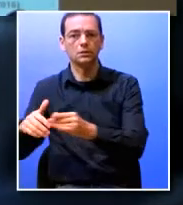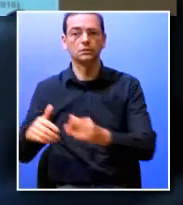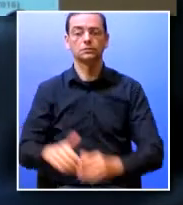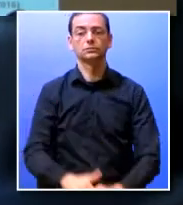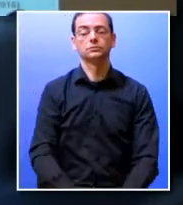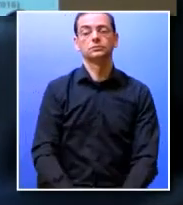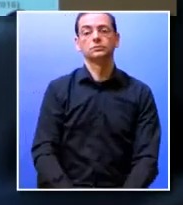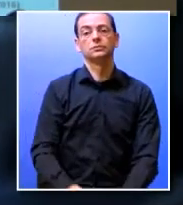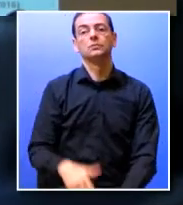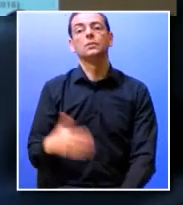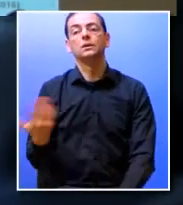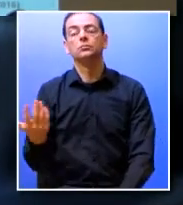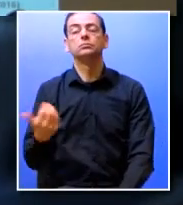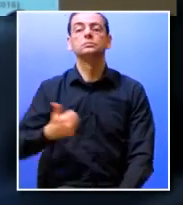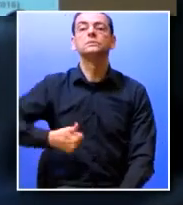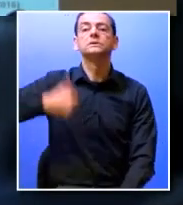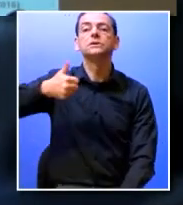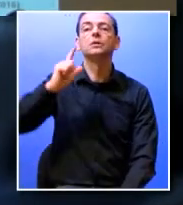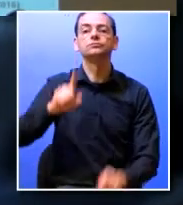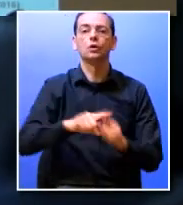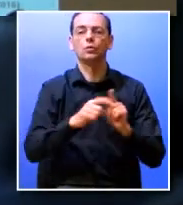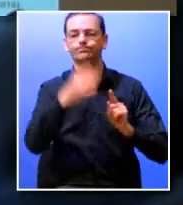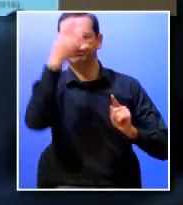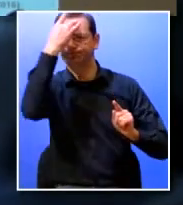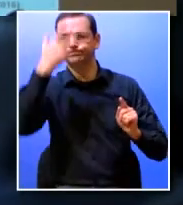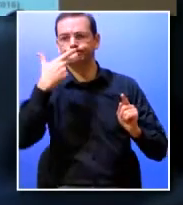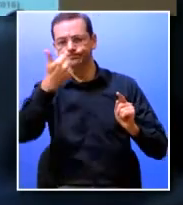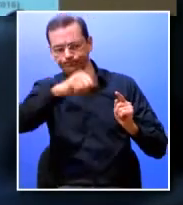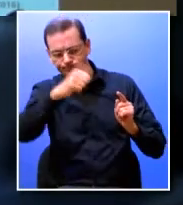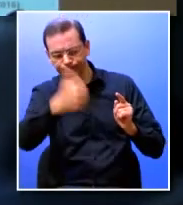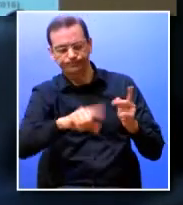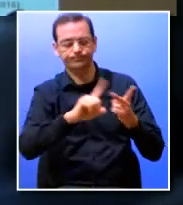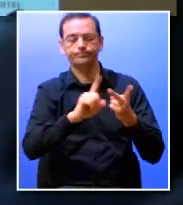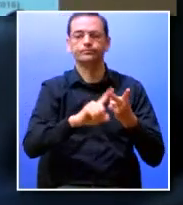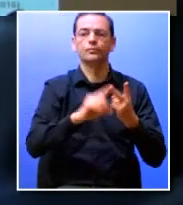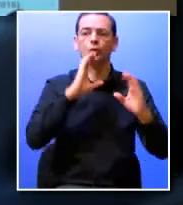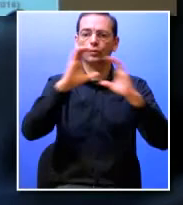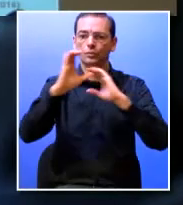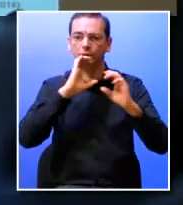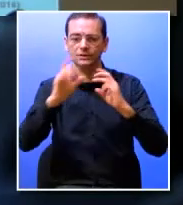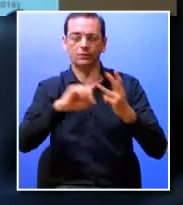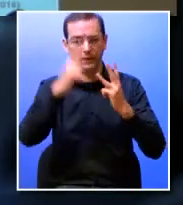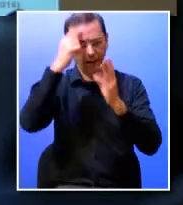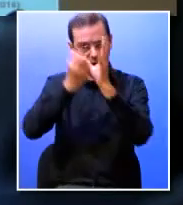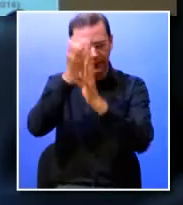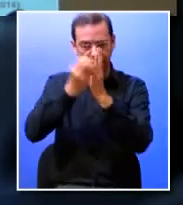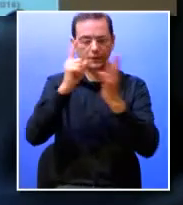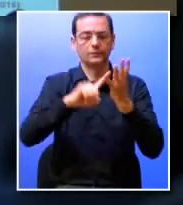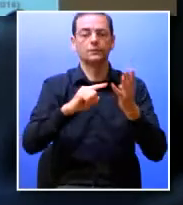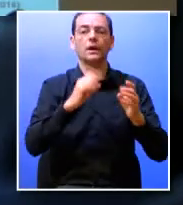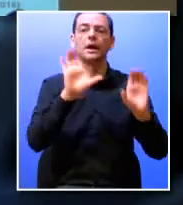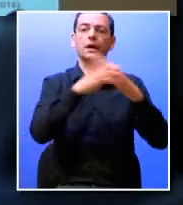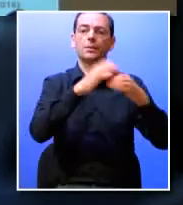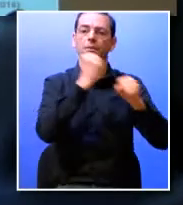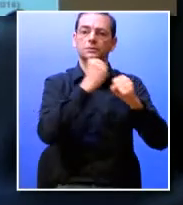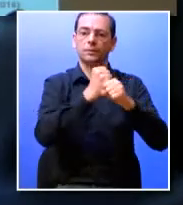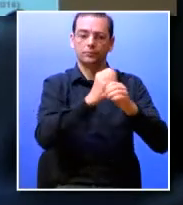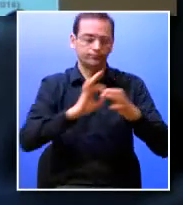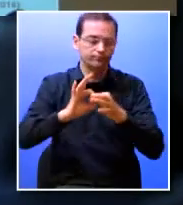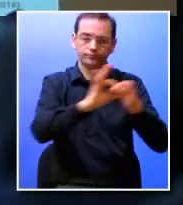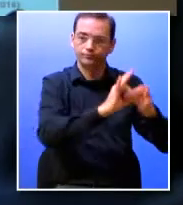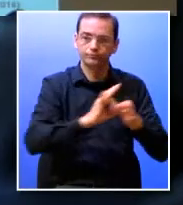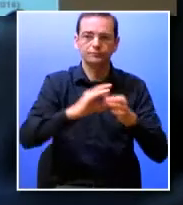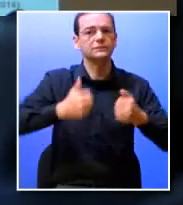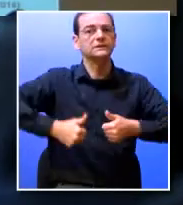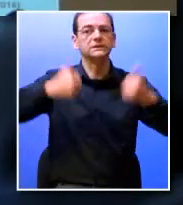como prioridades o espírito crítico a criatividade a comunicação e o trabalho em equipa como as